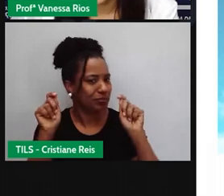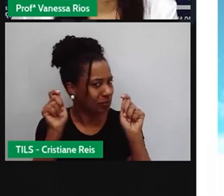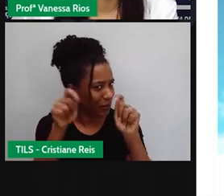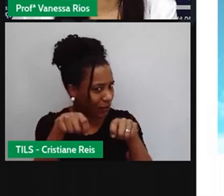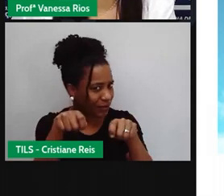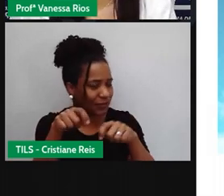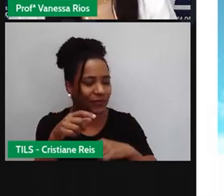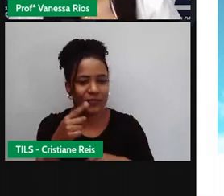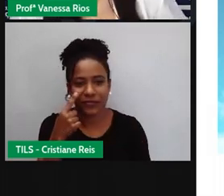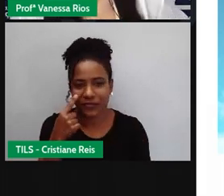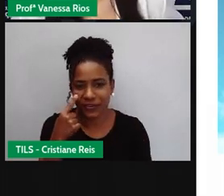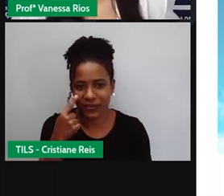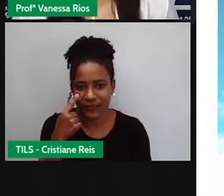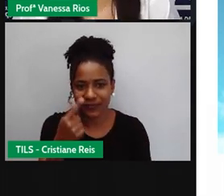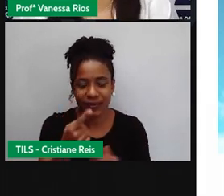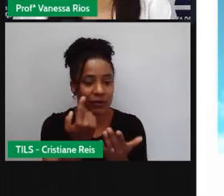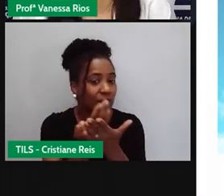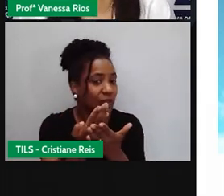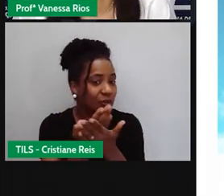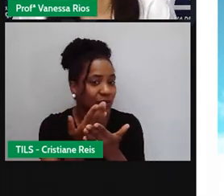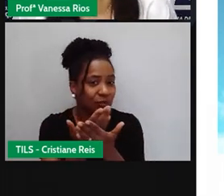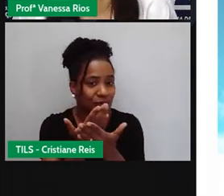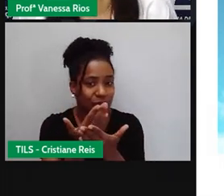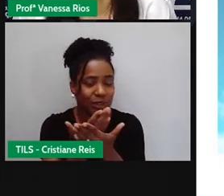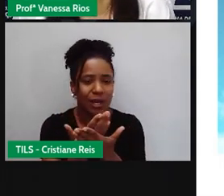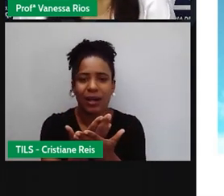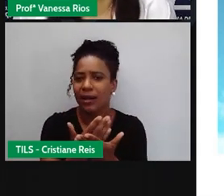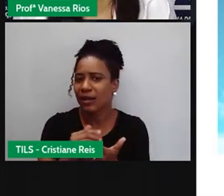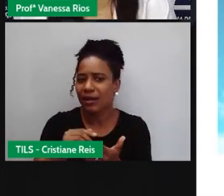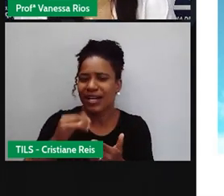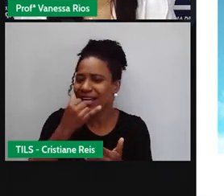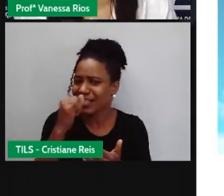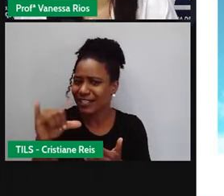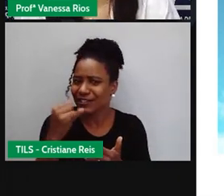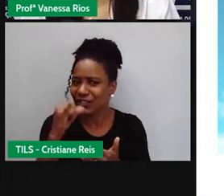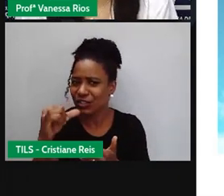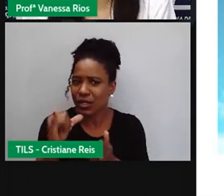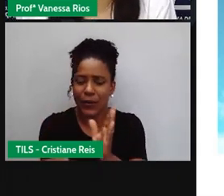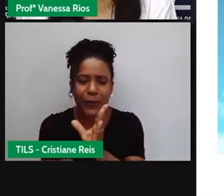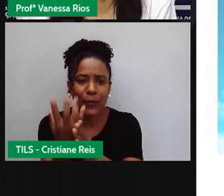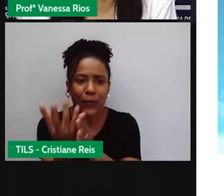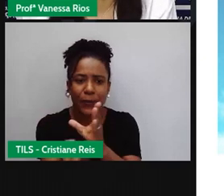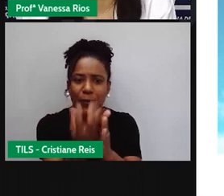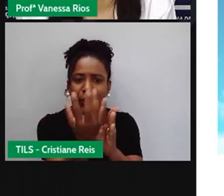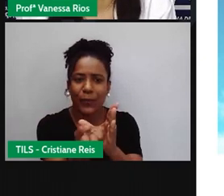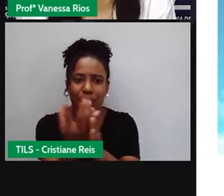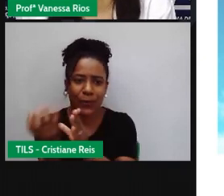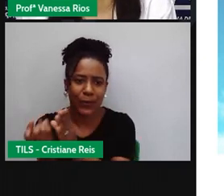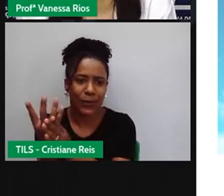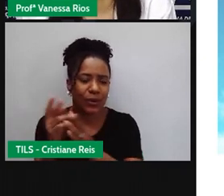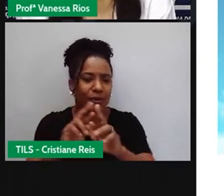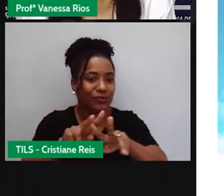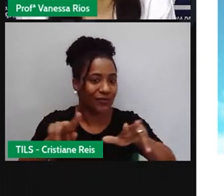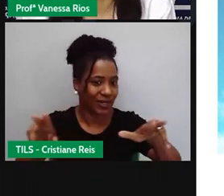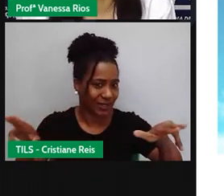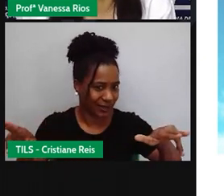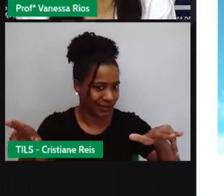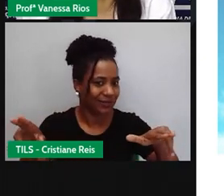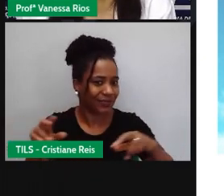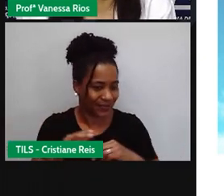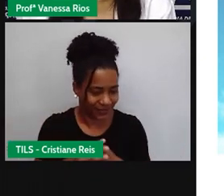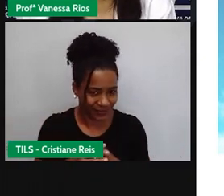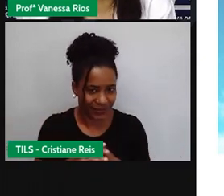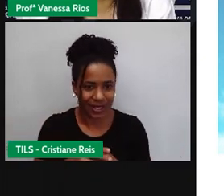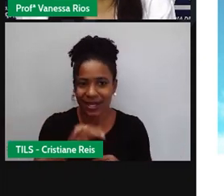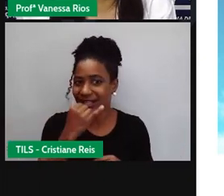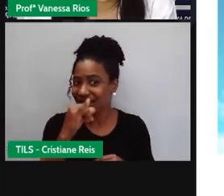E aí, a gente vai estudar um pouquinho sobre fontes de energia. As fontes de energia, elas são recursos